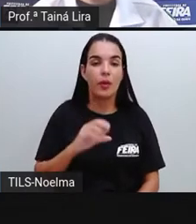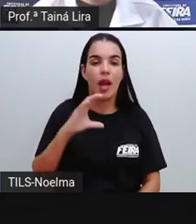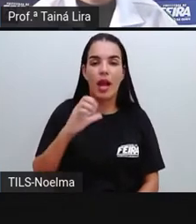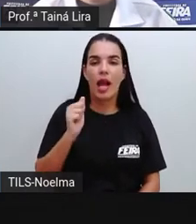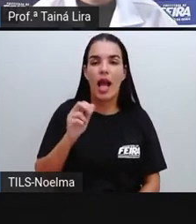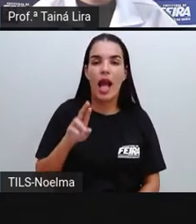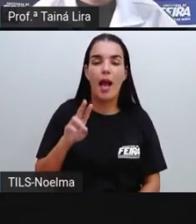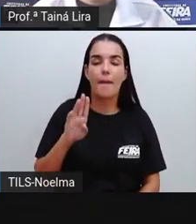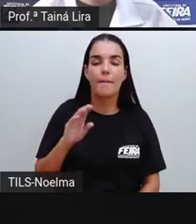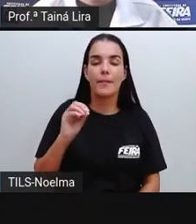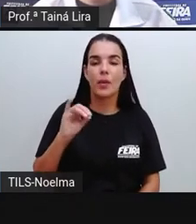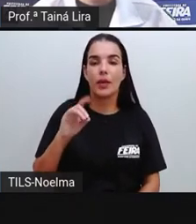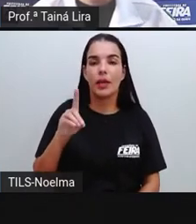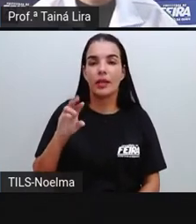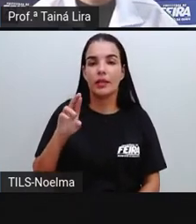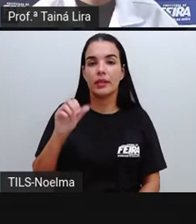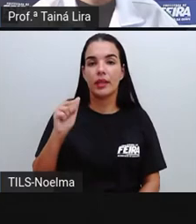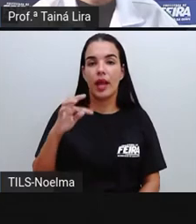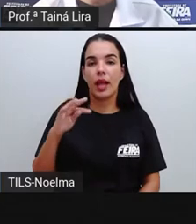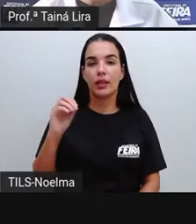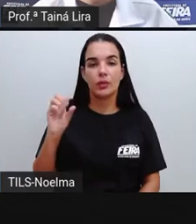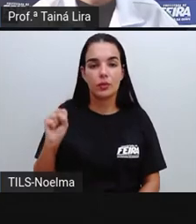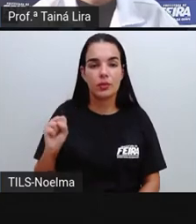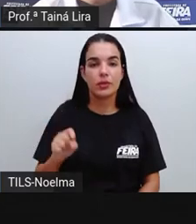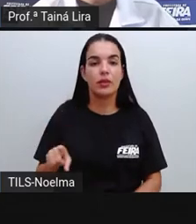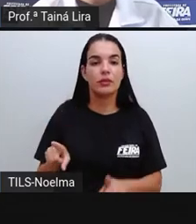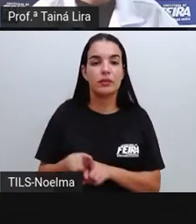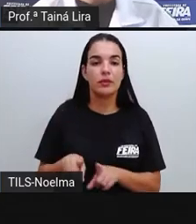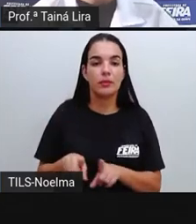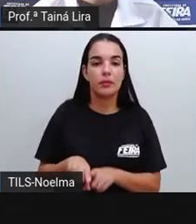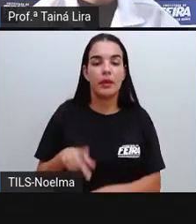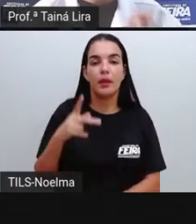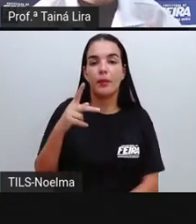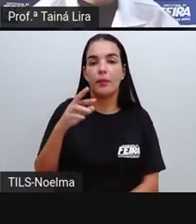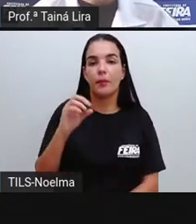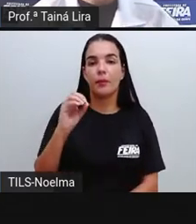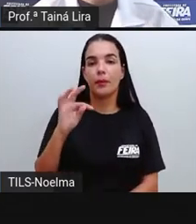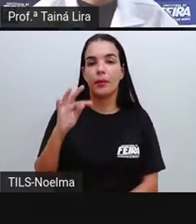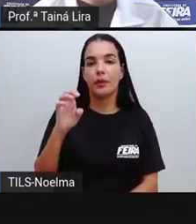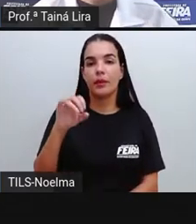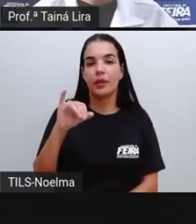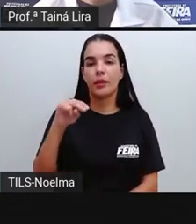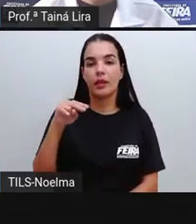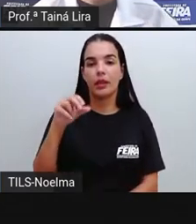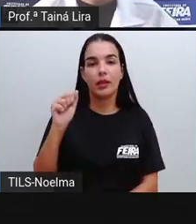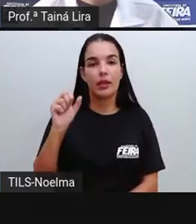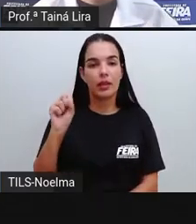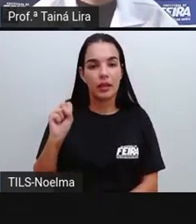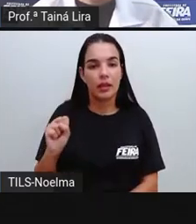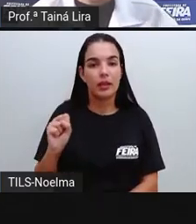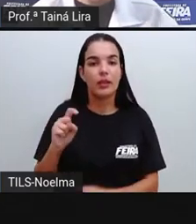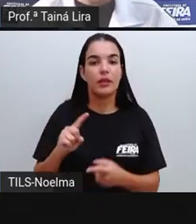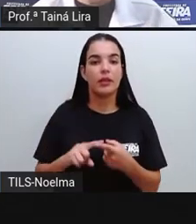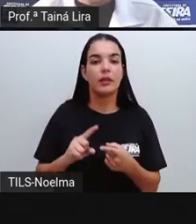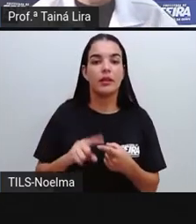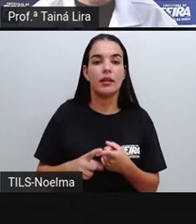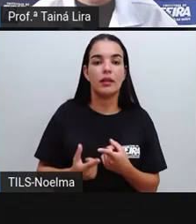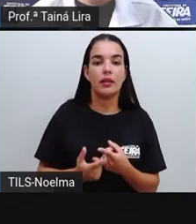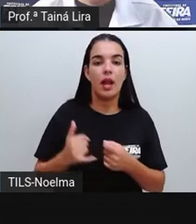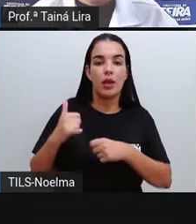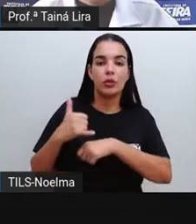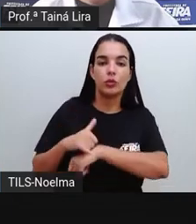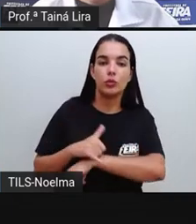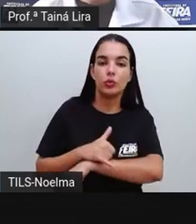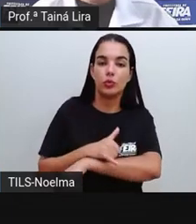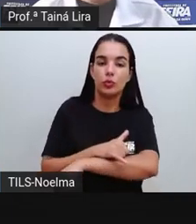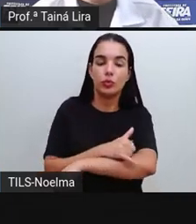os carboidratos, tá? A gente consome ali os carboidratos, as proteínas,